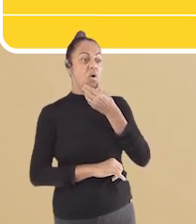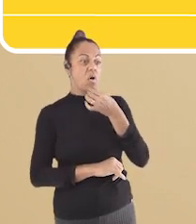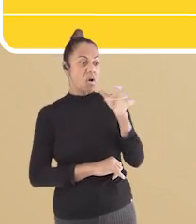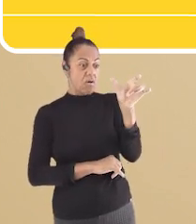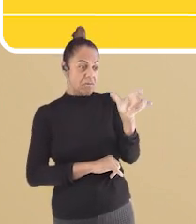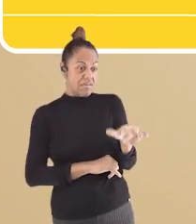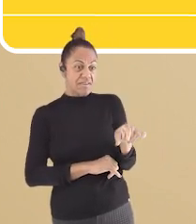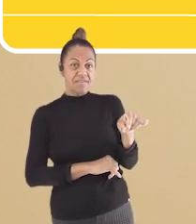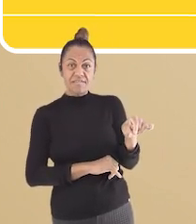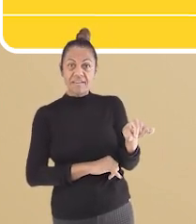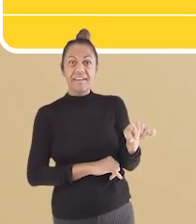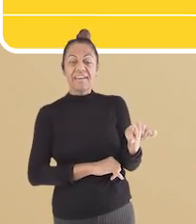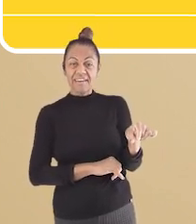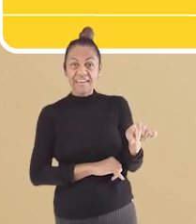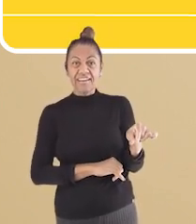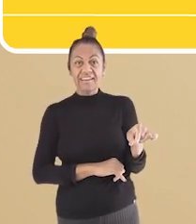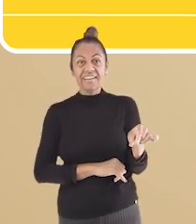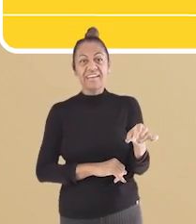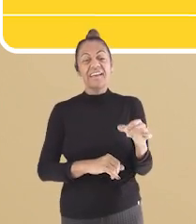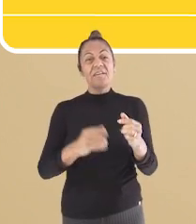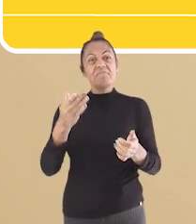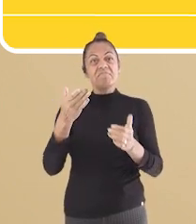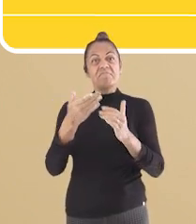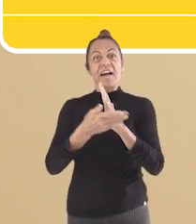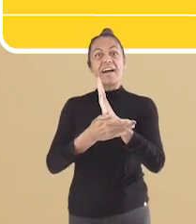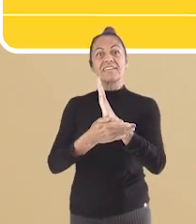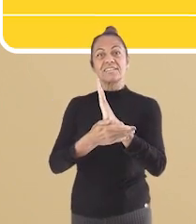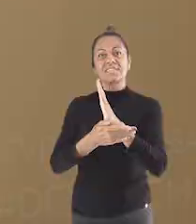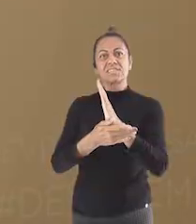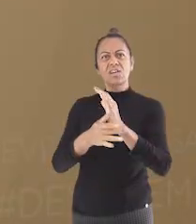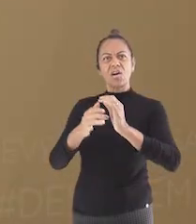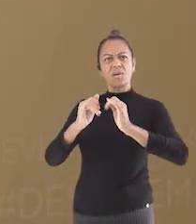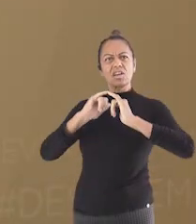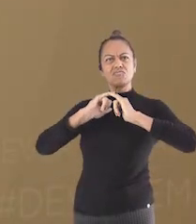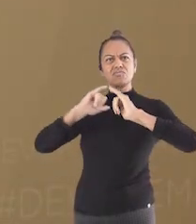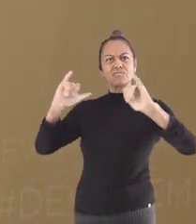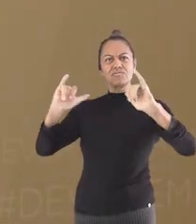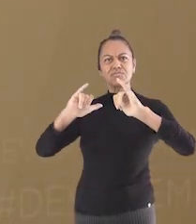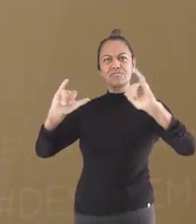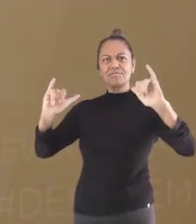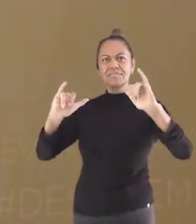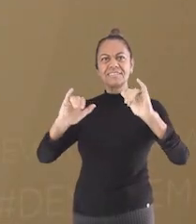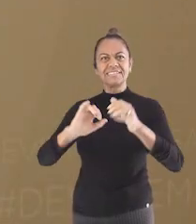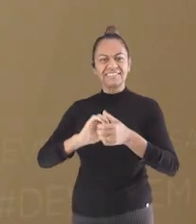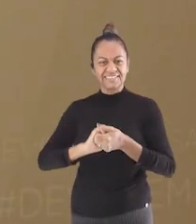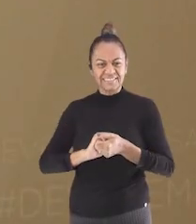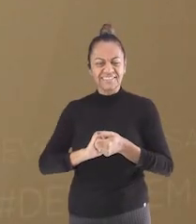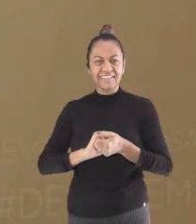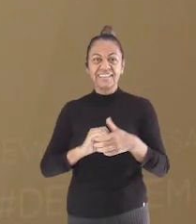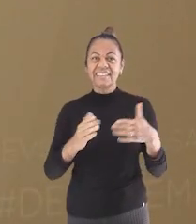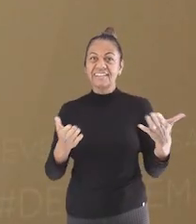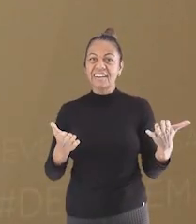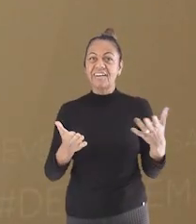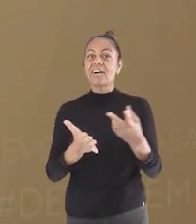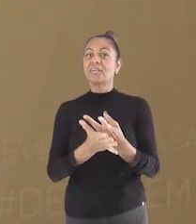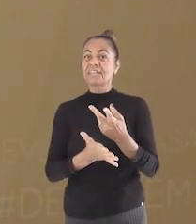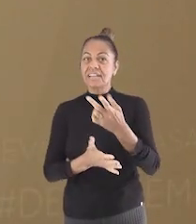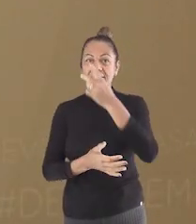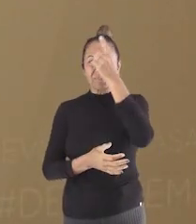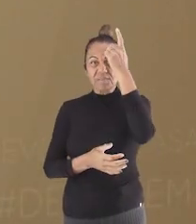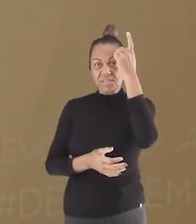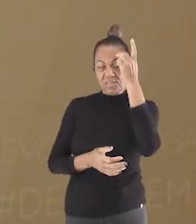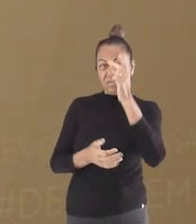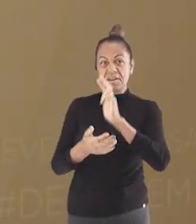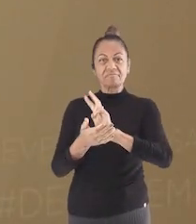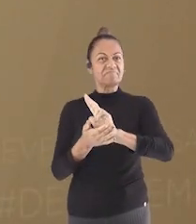anunciou para toda a família que passou de ano. Esse é um exemplo que ocorre no dia